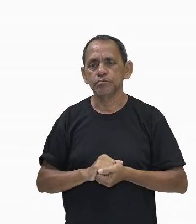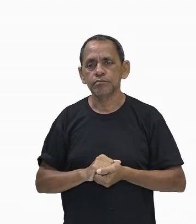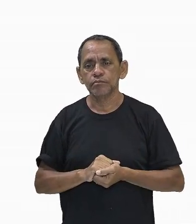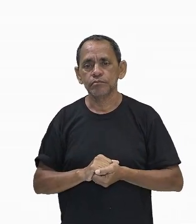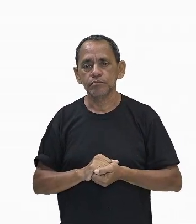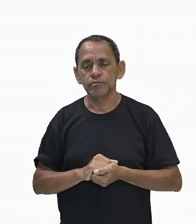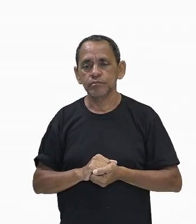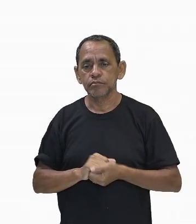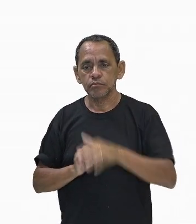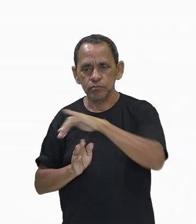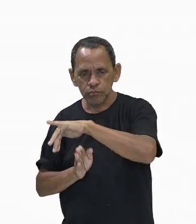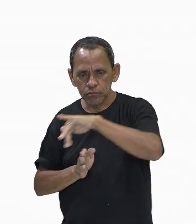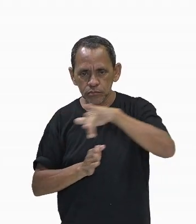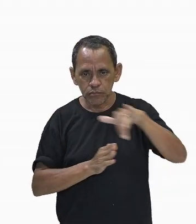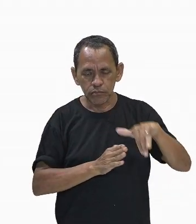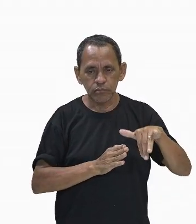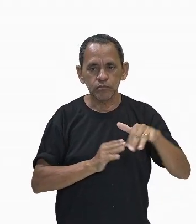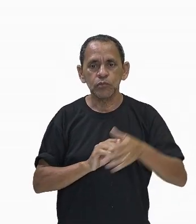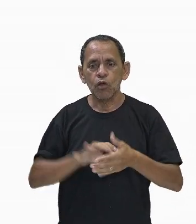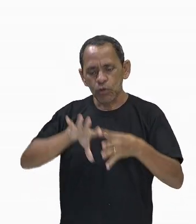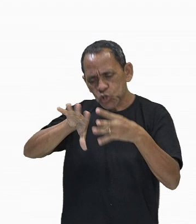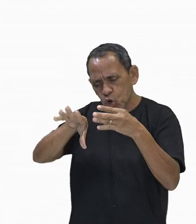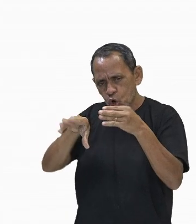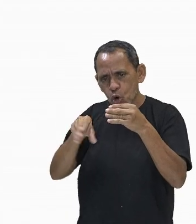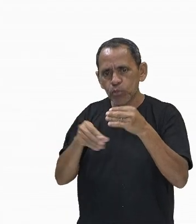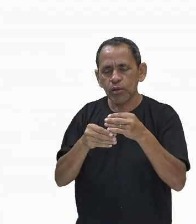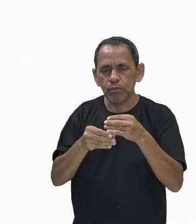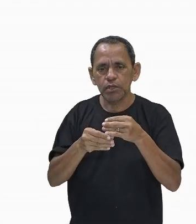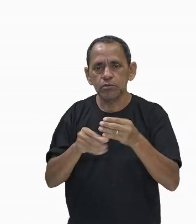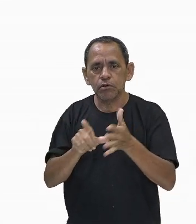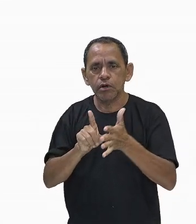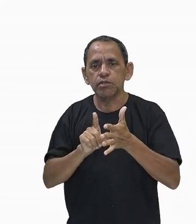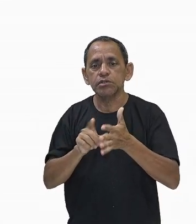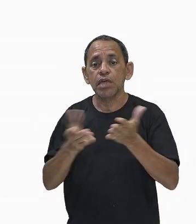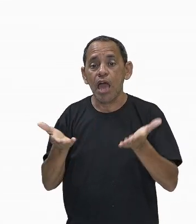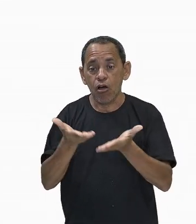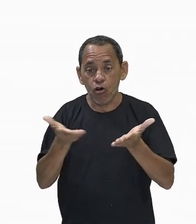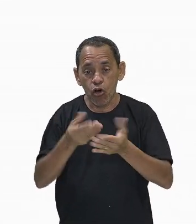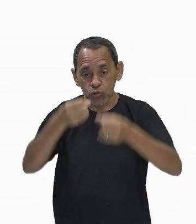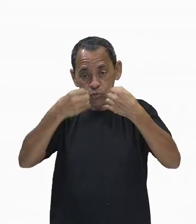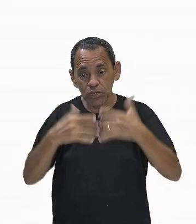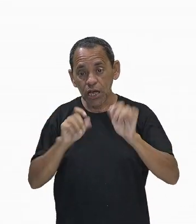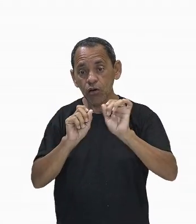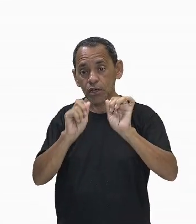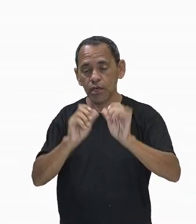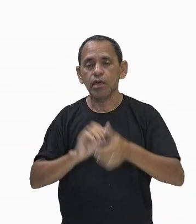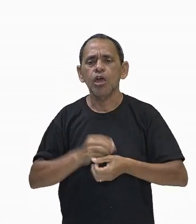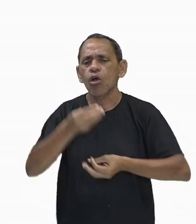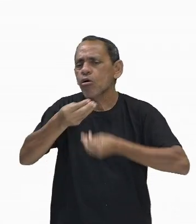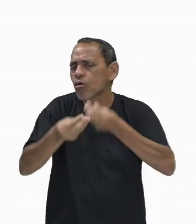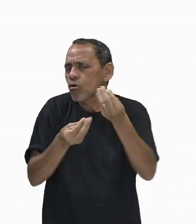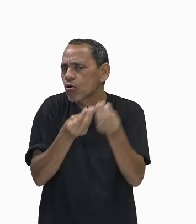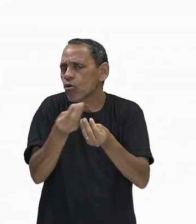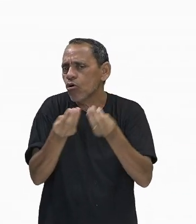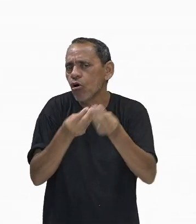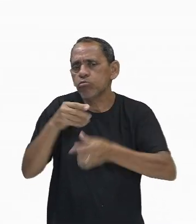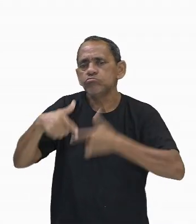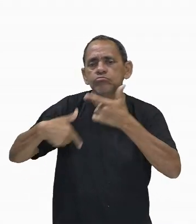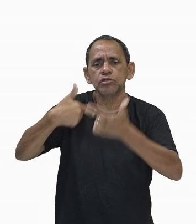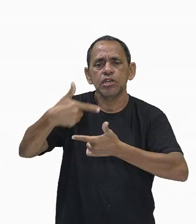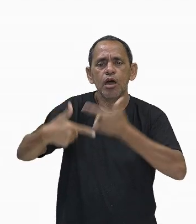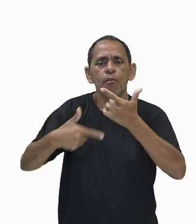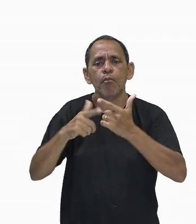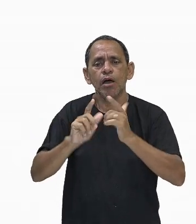Só fazendo um adendo aqui, antes de passarmos para esse sistema, que eu vou explicar para vocês, como é que a gente trabalha o